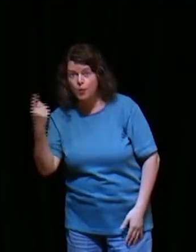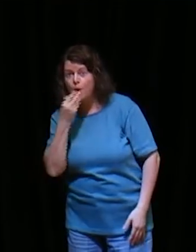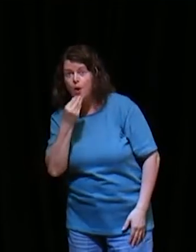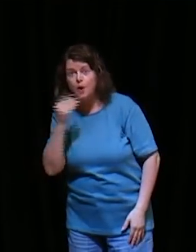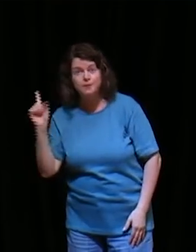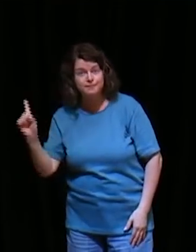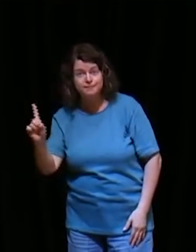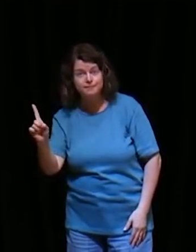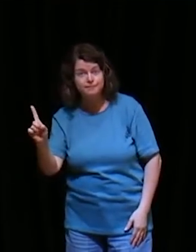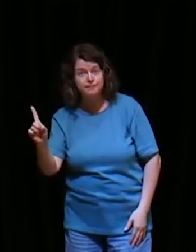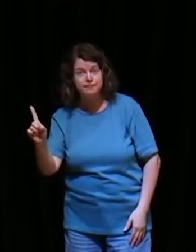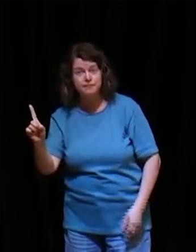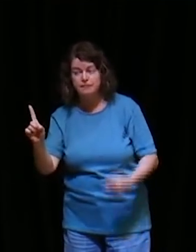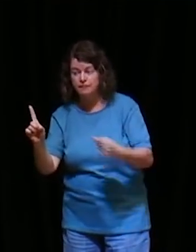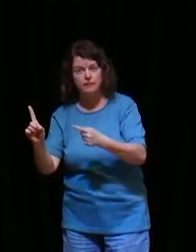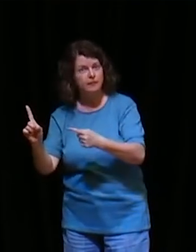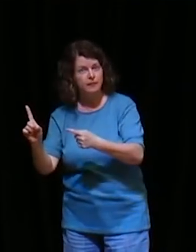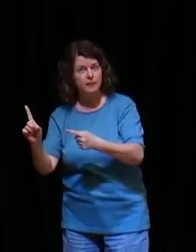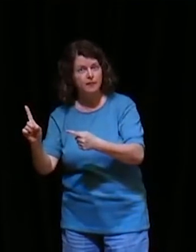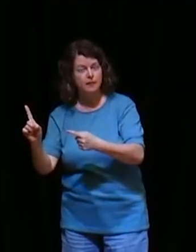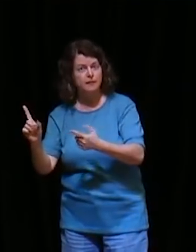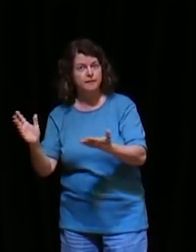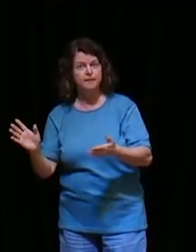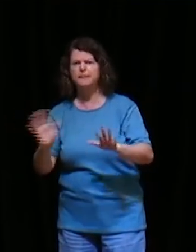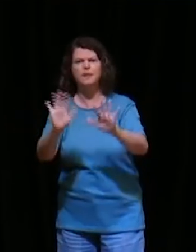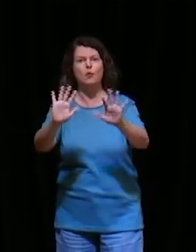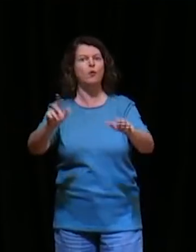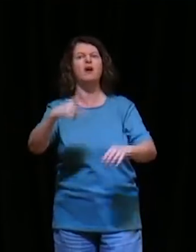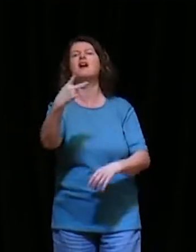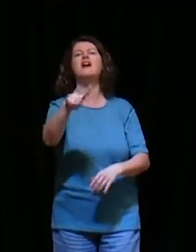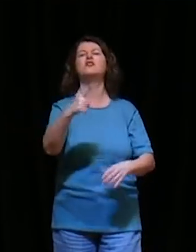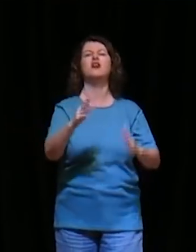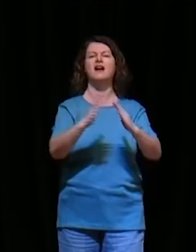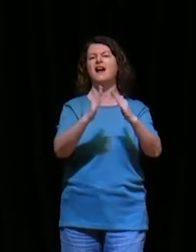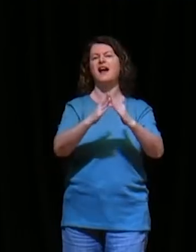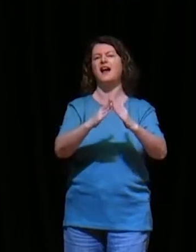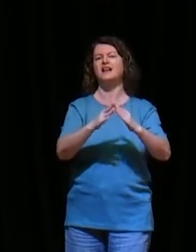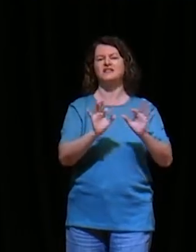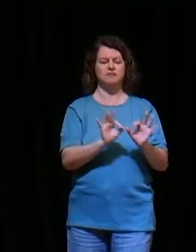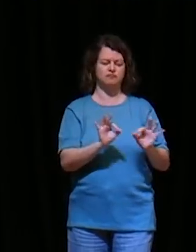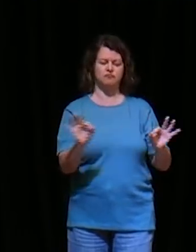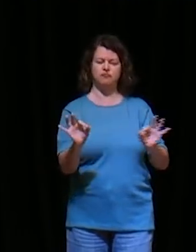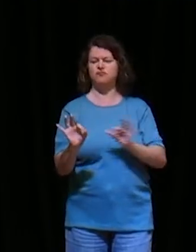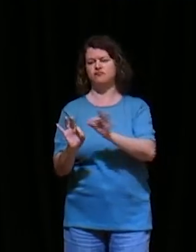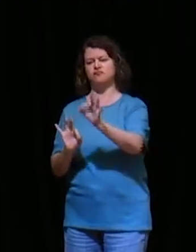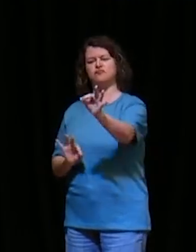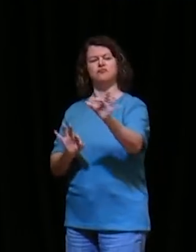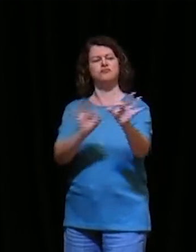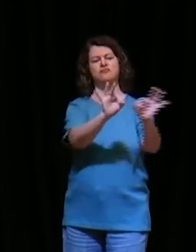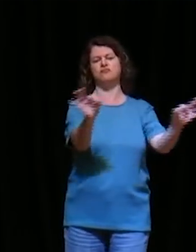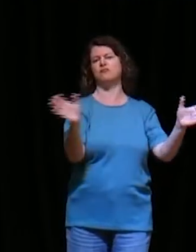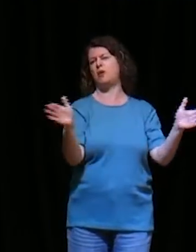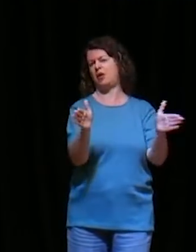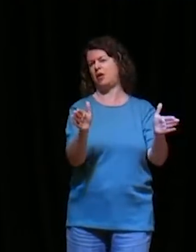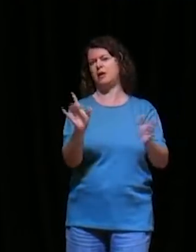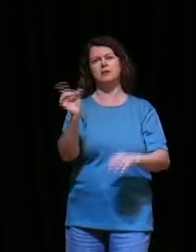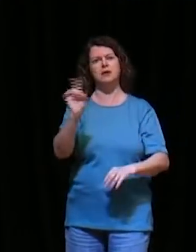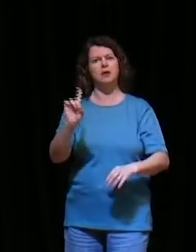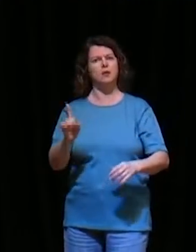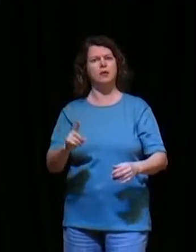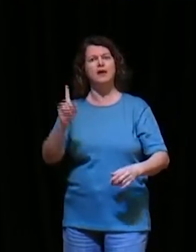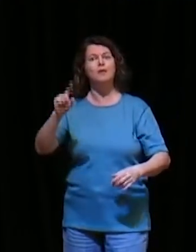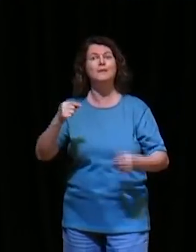destruídas, eu não estou falando, não é a muralha do teu quintal não, não é a muralha do terreno da tua casa, eu estou falando, de uma cidade